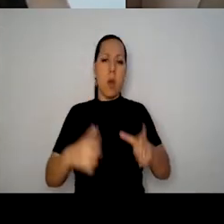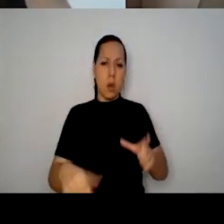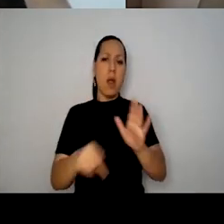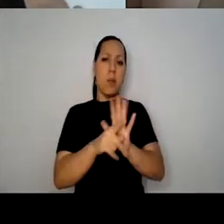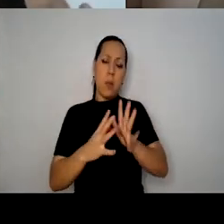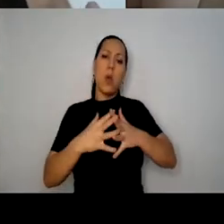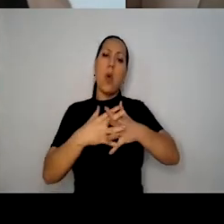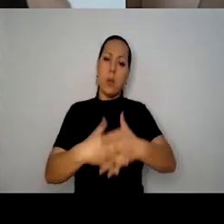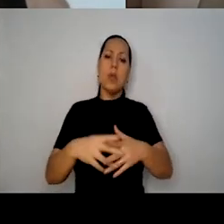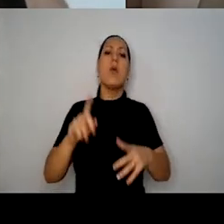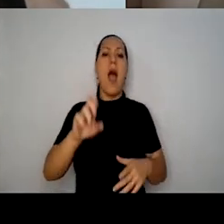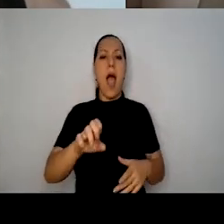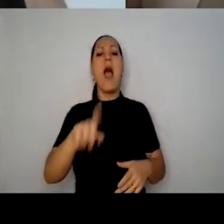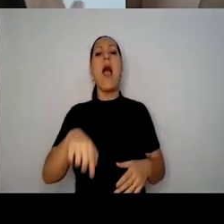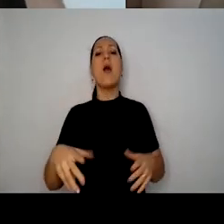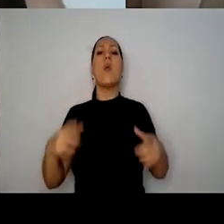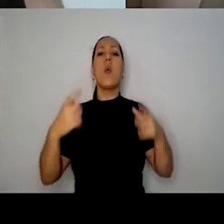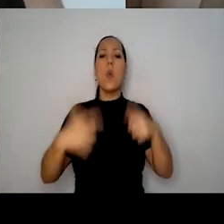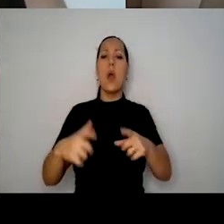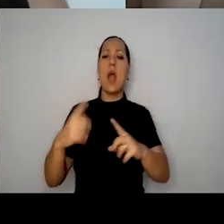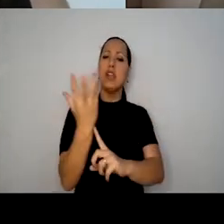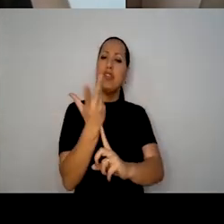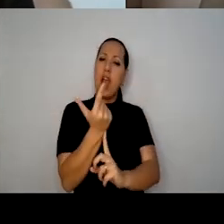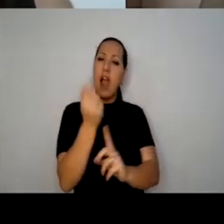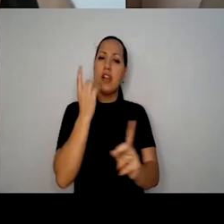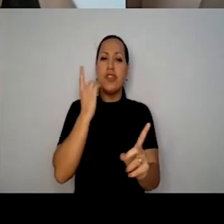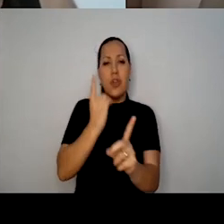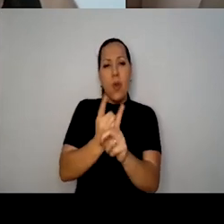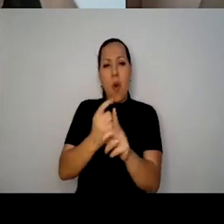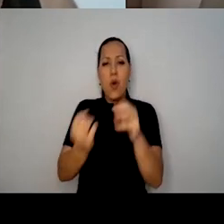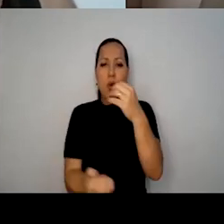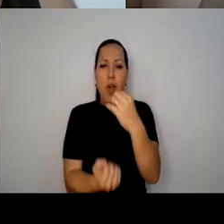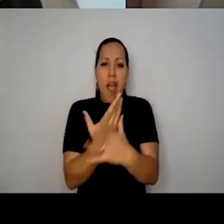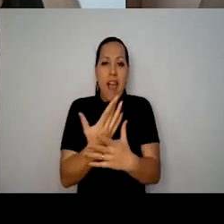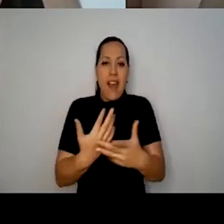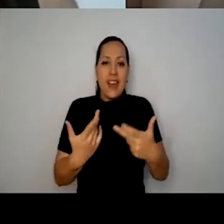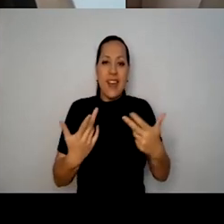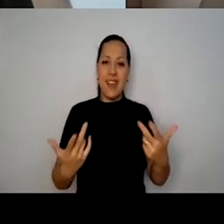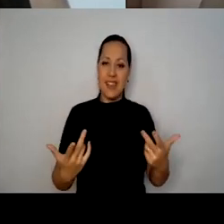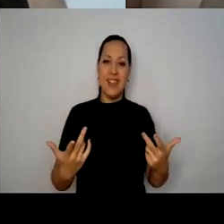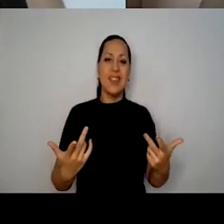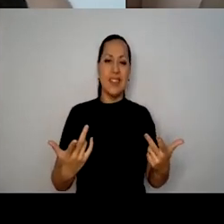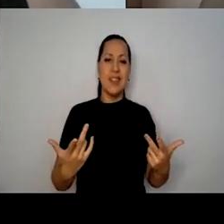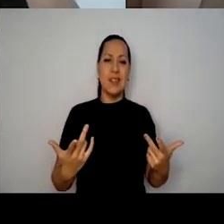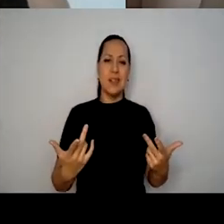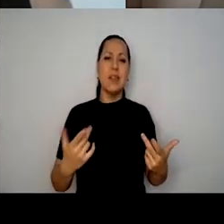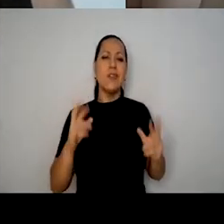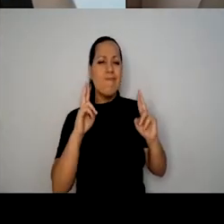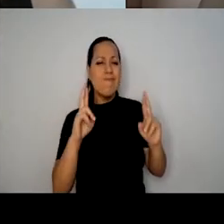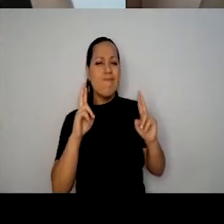de arte, é o lugar de encontro, é o lugar de criação, e a gente espera do poder público